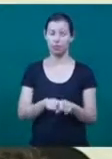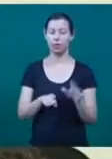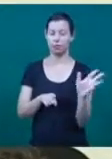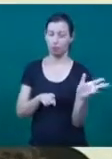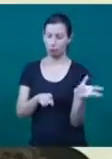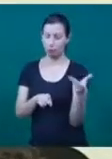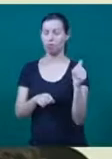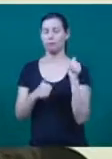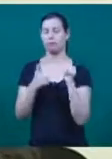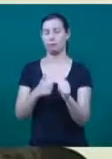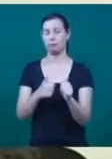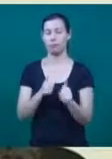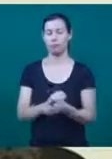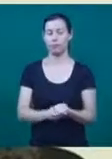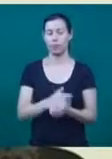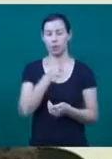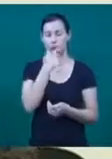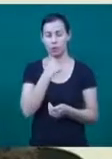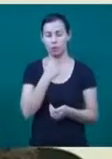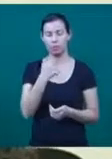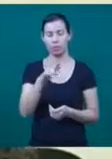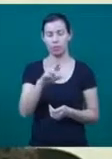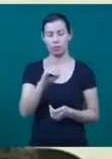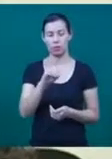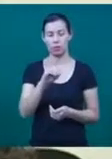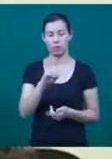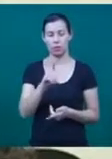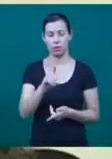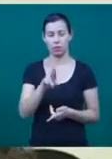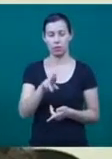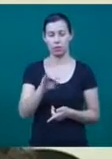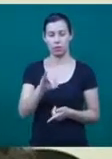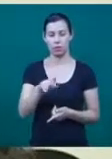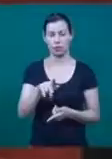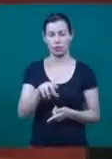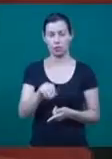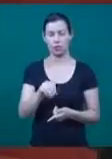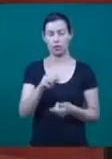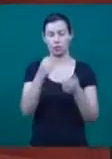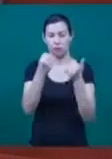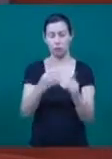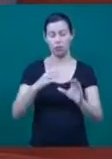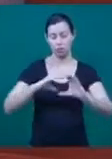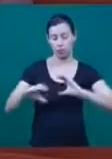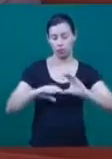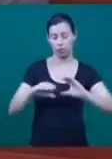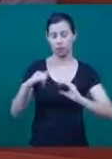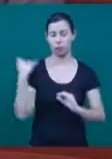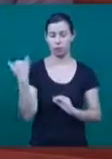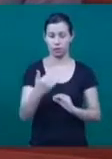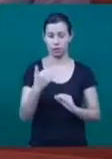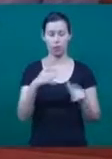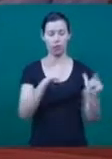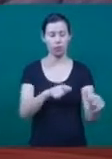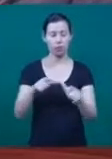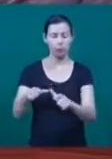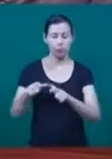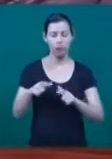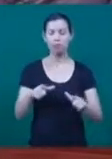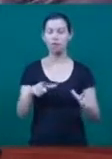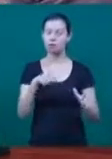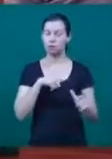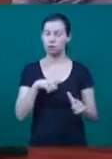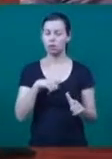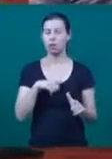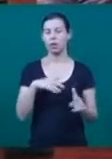com o Rodrigo, é importante falar sobre a comunicação porque ela está aí, entre nós, por todos os lados, seja em casa, no restaurante ou aqui, na